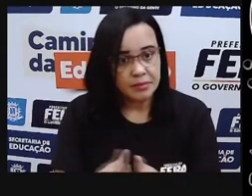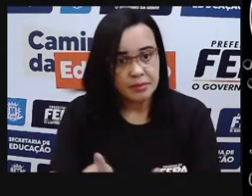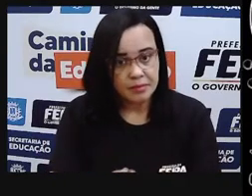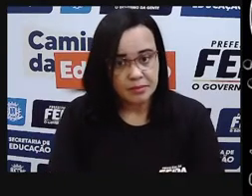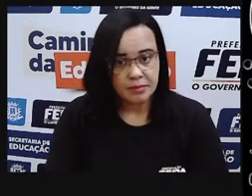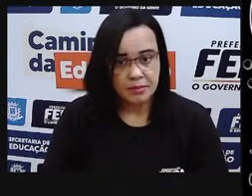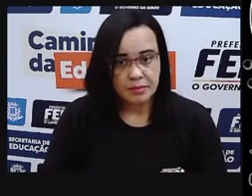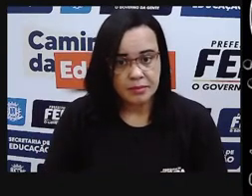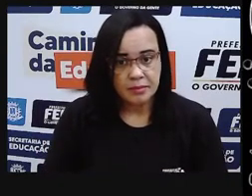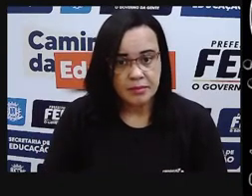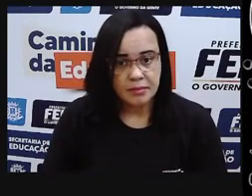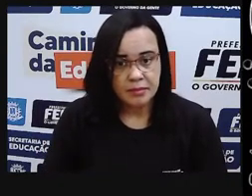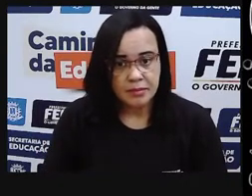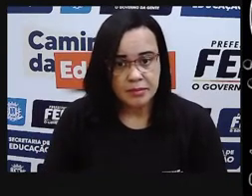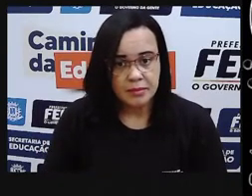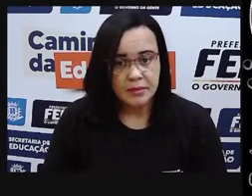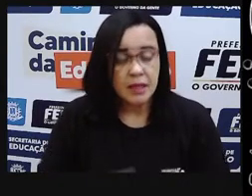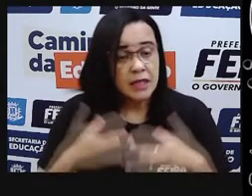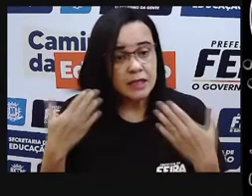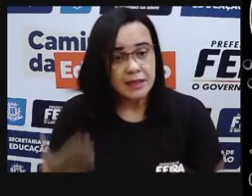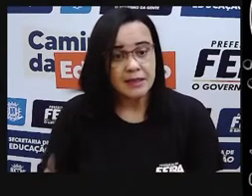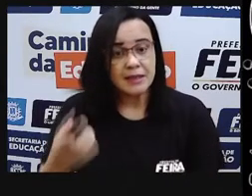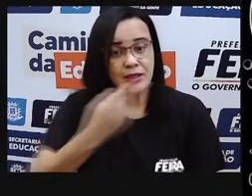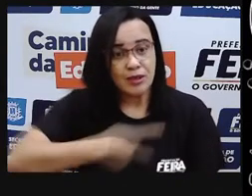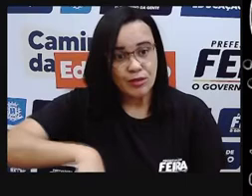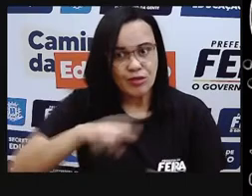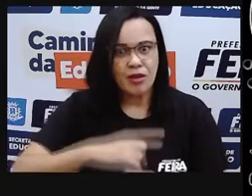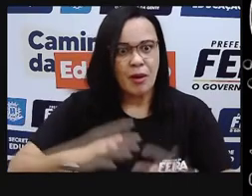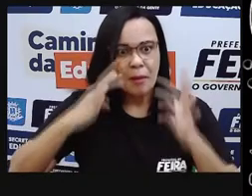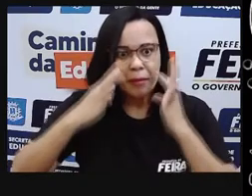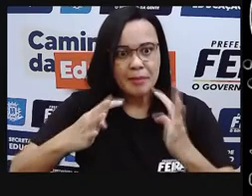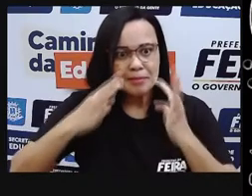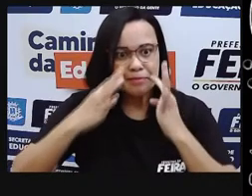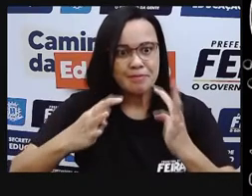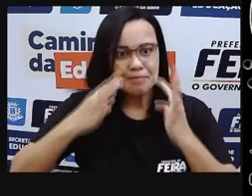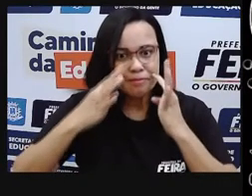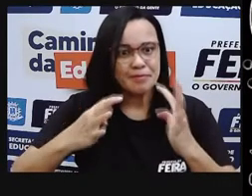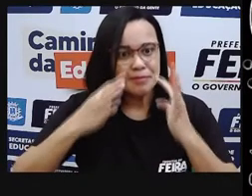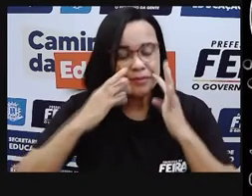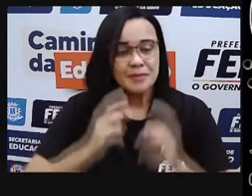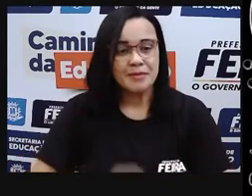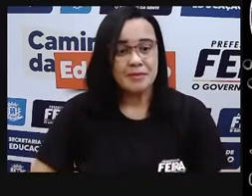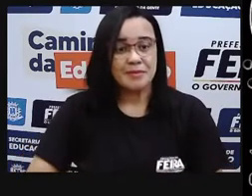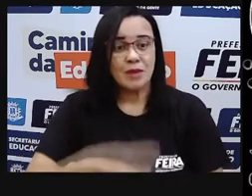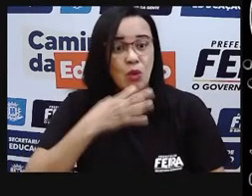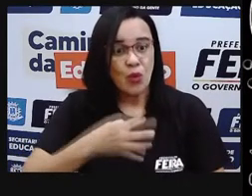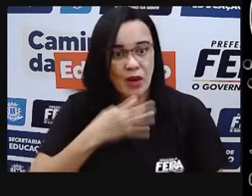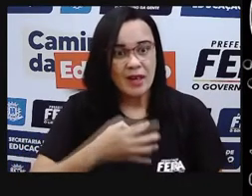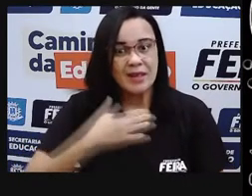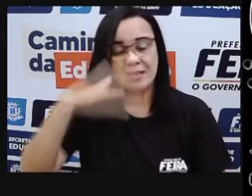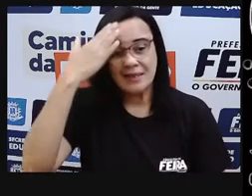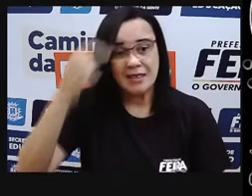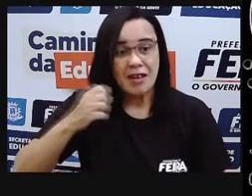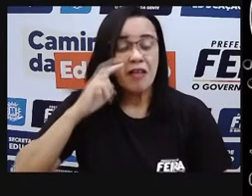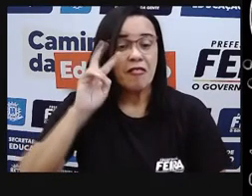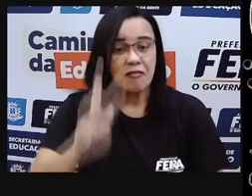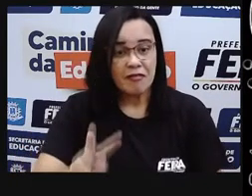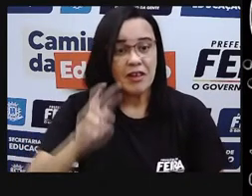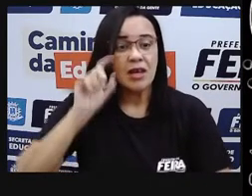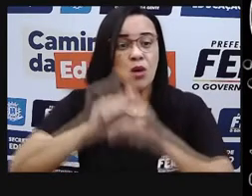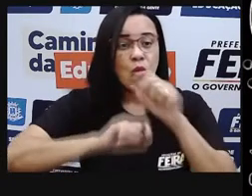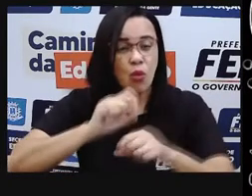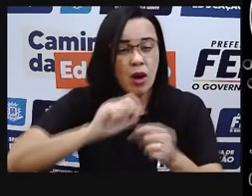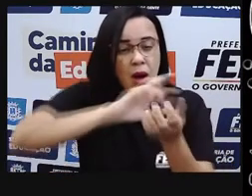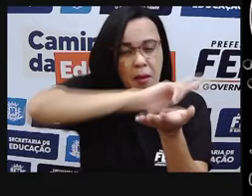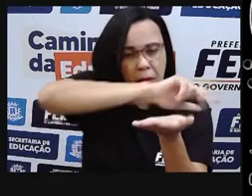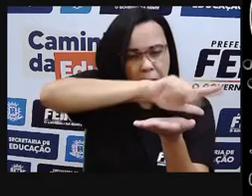a gente vai começar a ficar ligado, ficar atento, começar a diferenciar essas energias, certo? Então, por